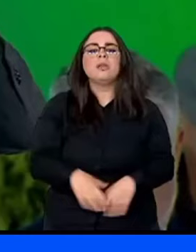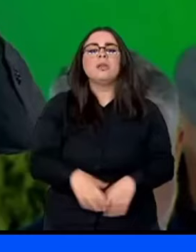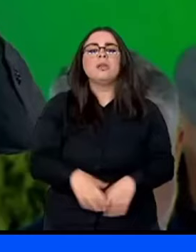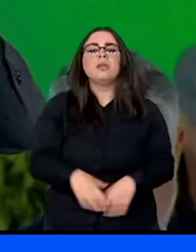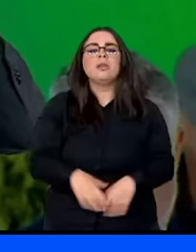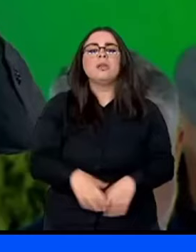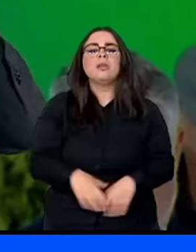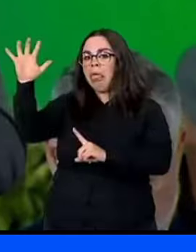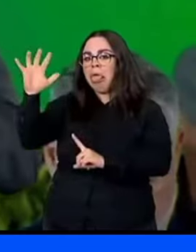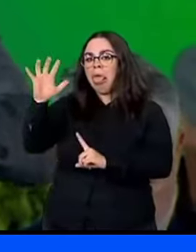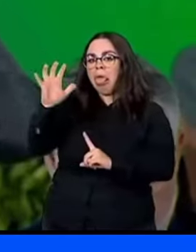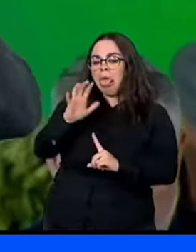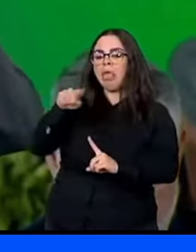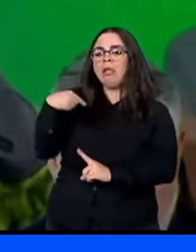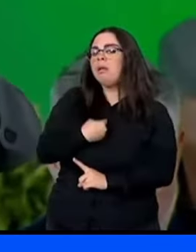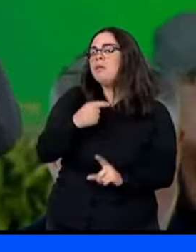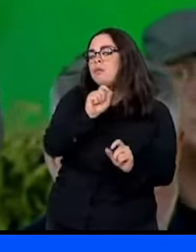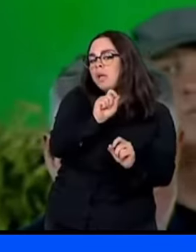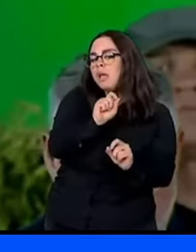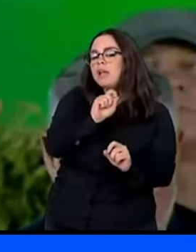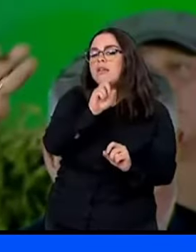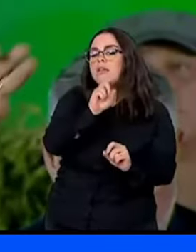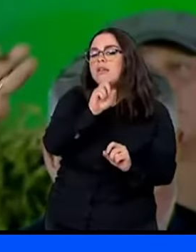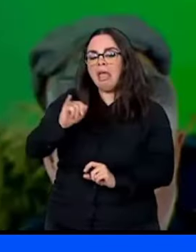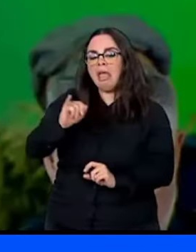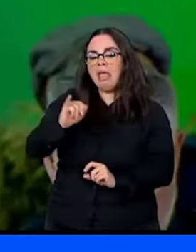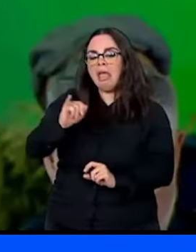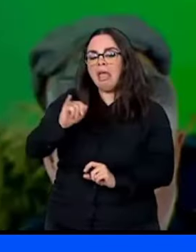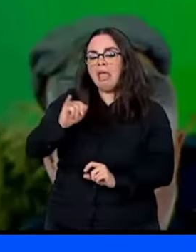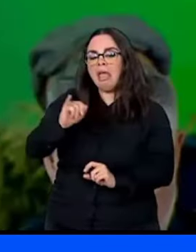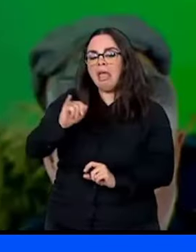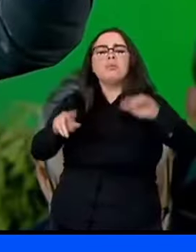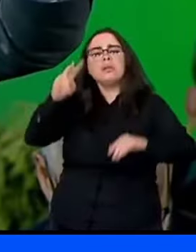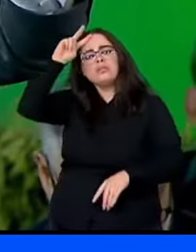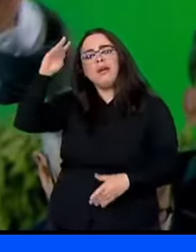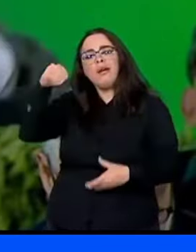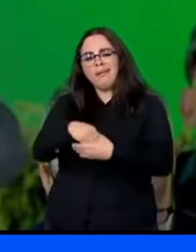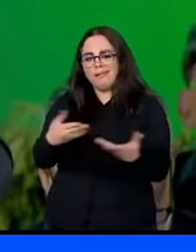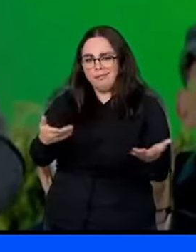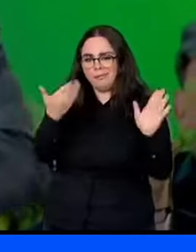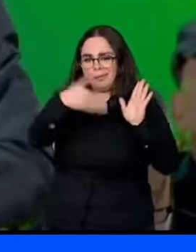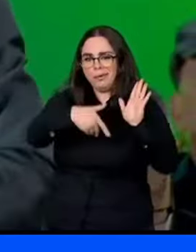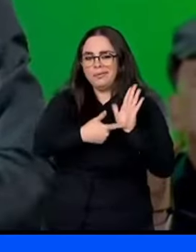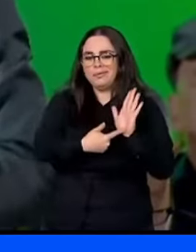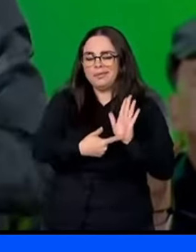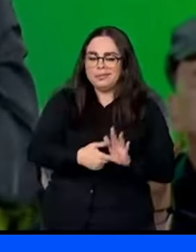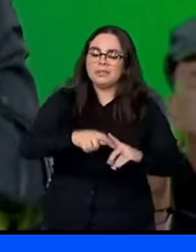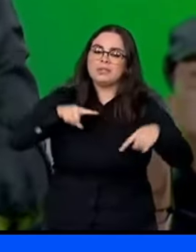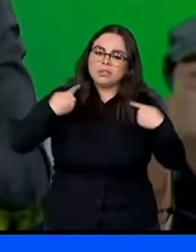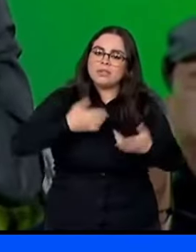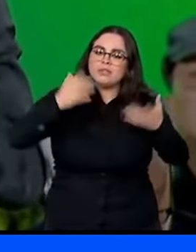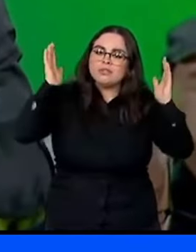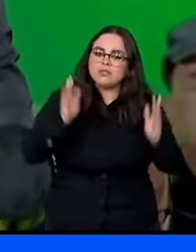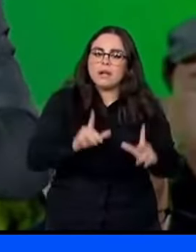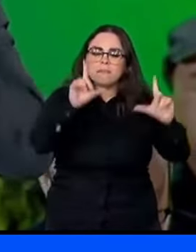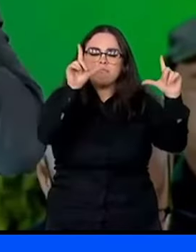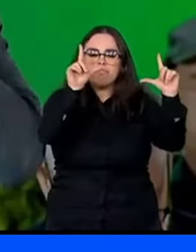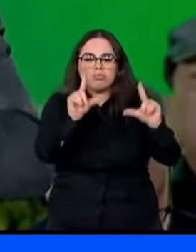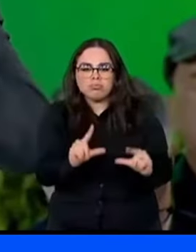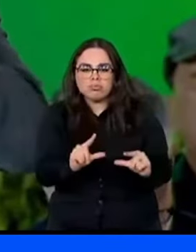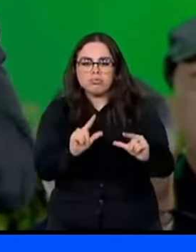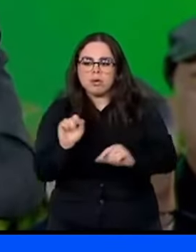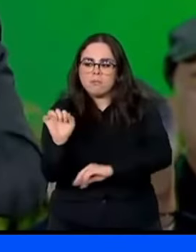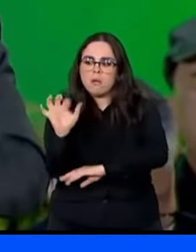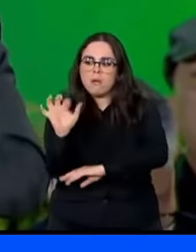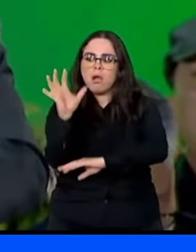a gente De que vai colocar queimada Na mesa de negociação Nós já diminuímos o desmatamento O ano